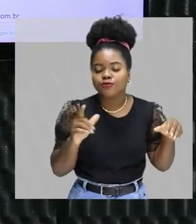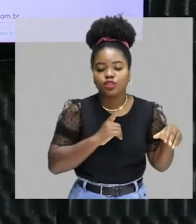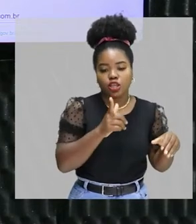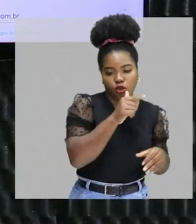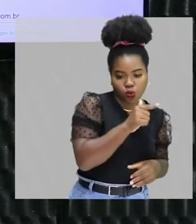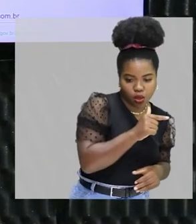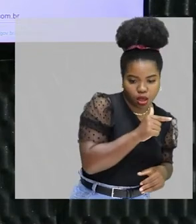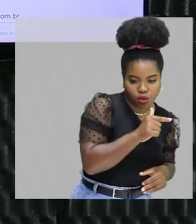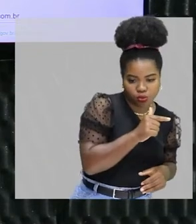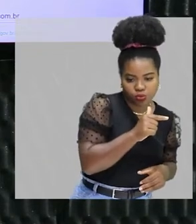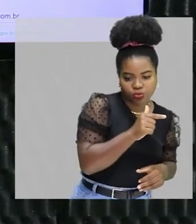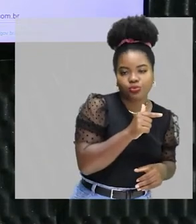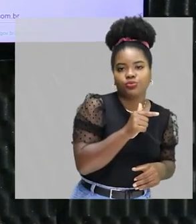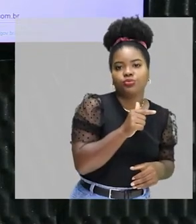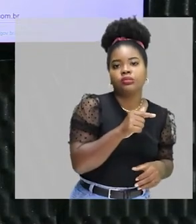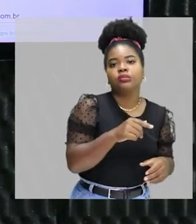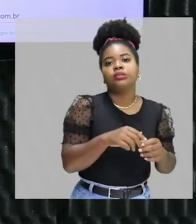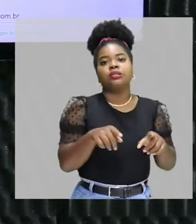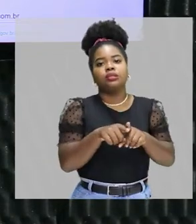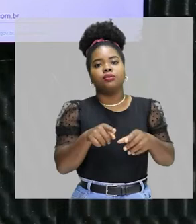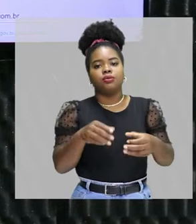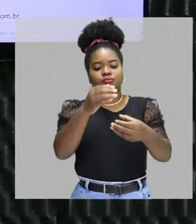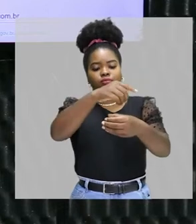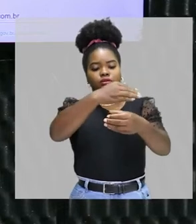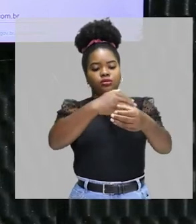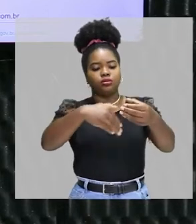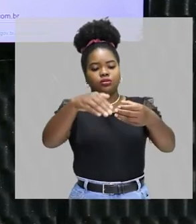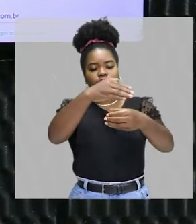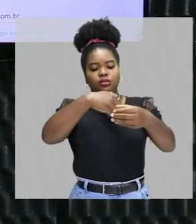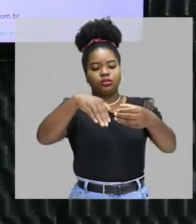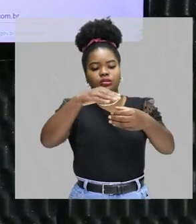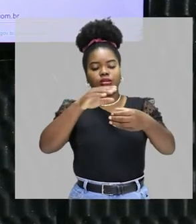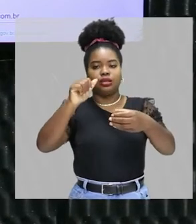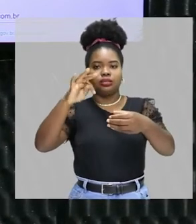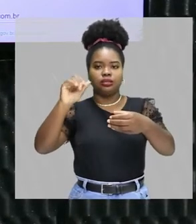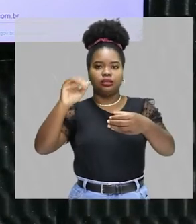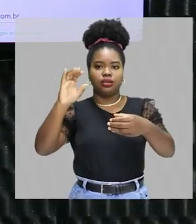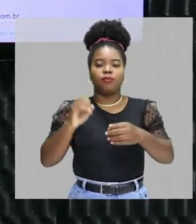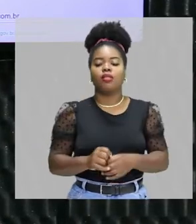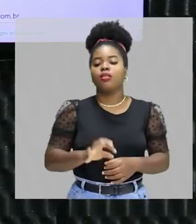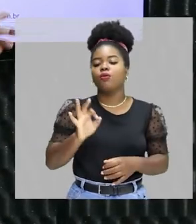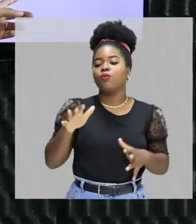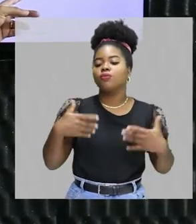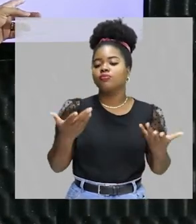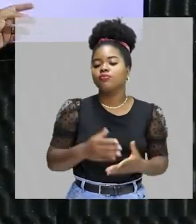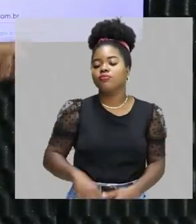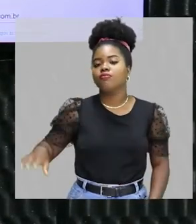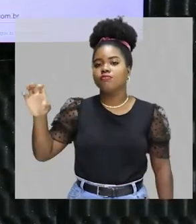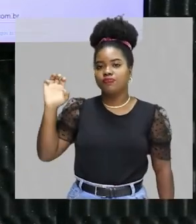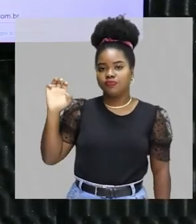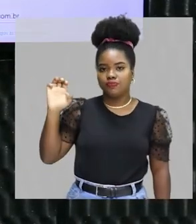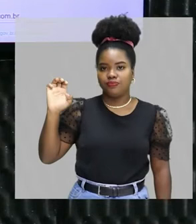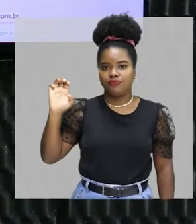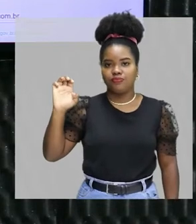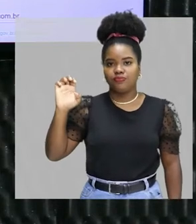e, no funil de bromo, o acetato de etila. Então, eu fico como alternativa correta à letra